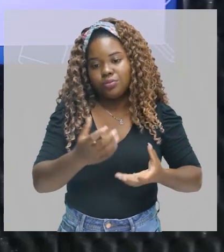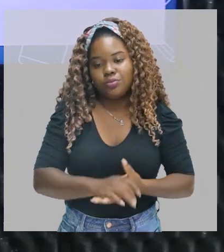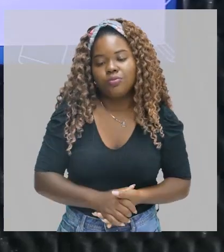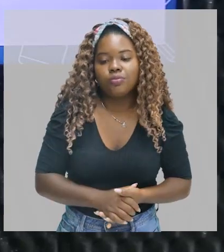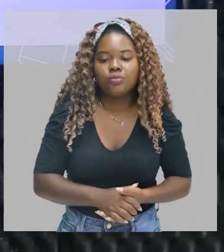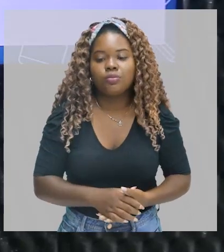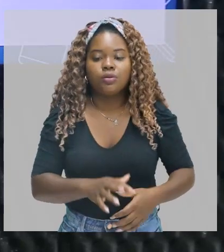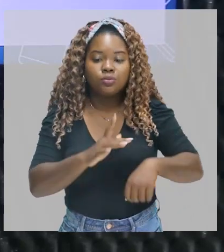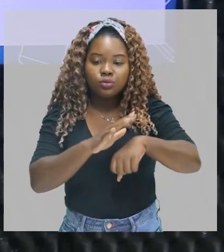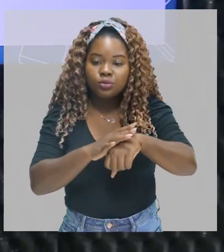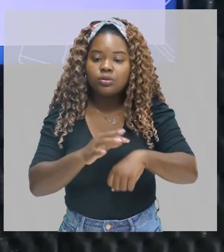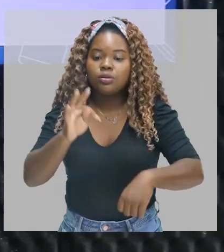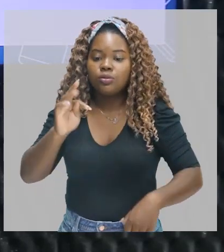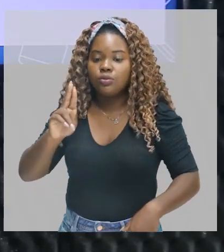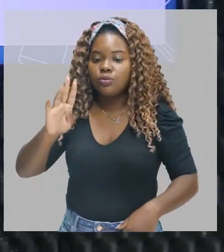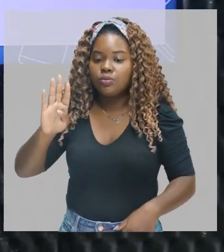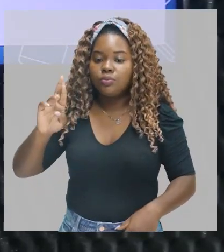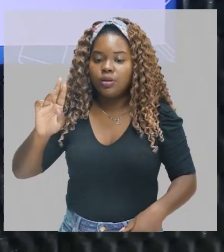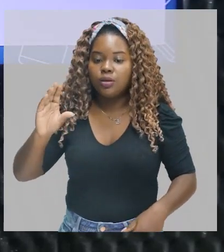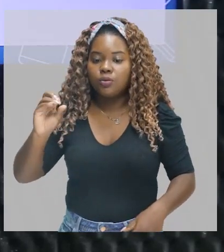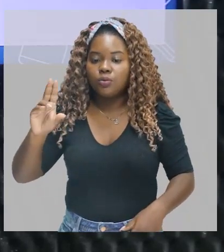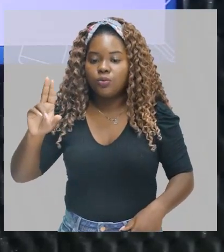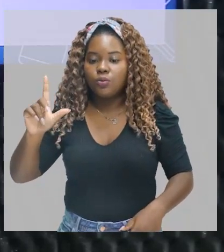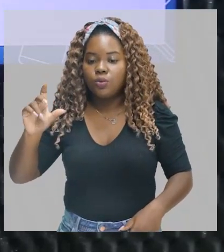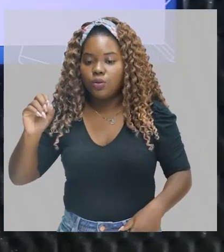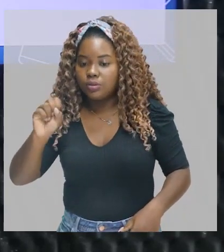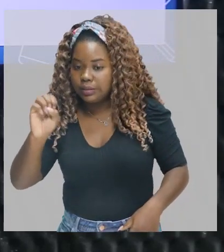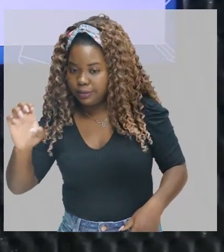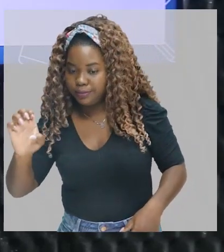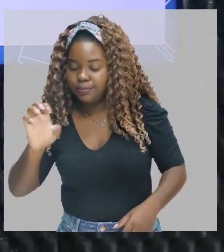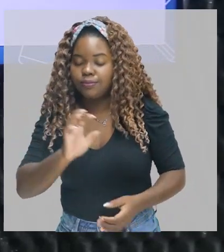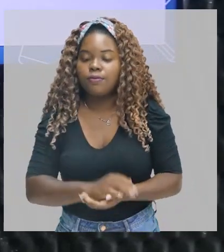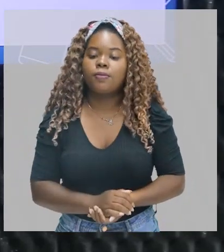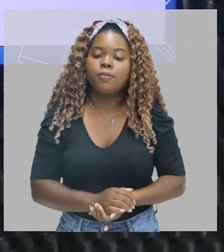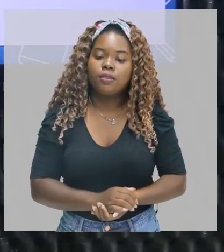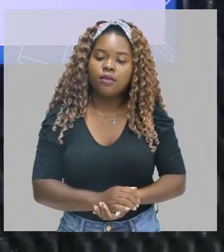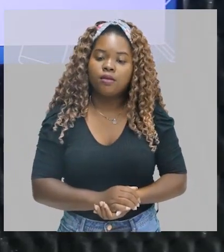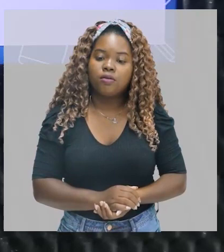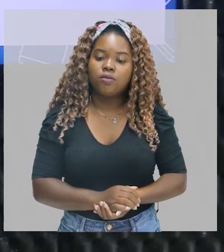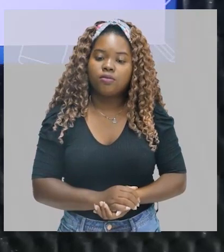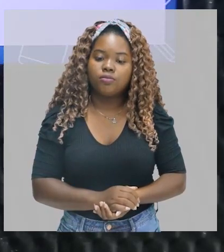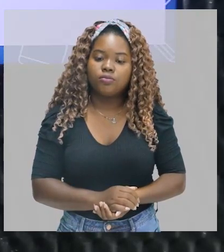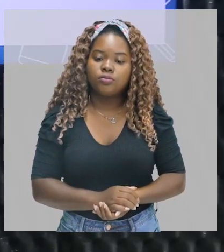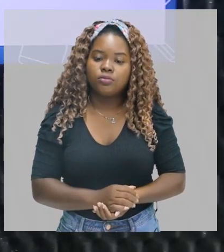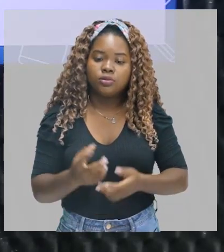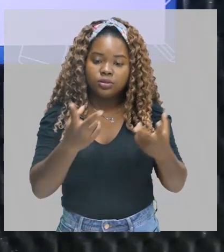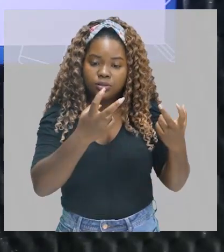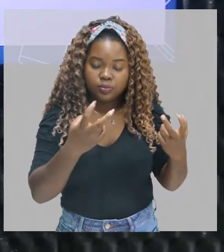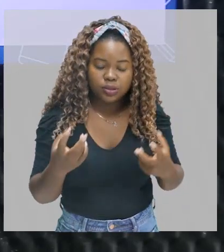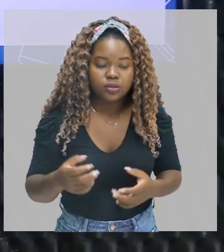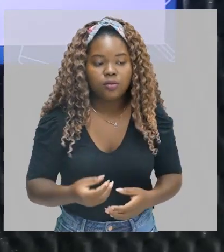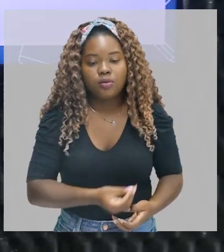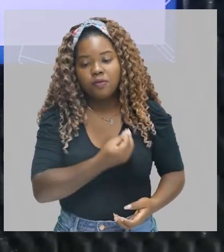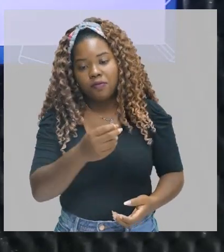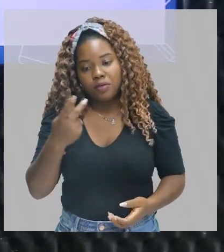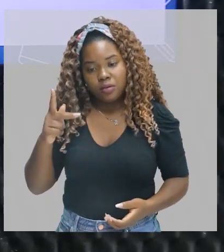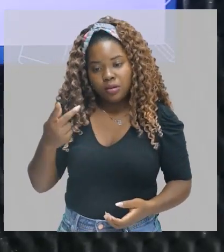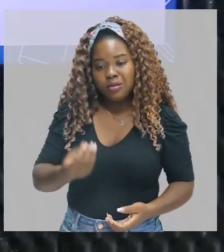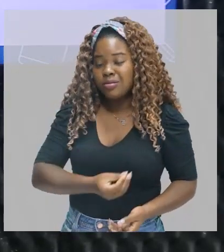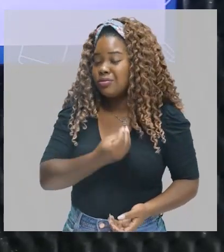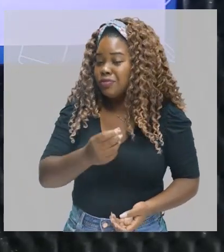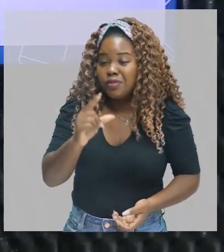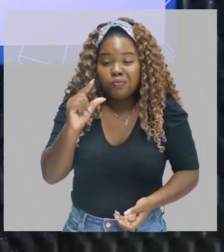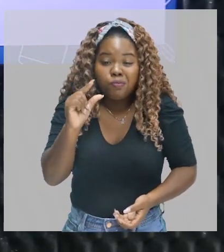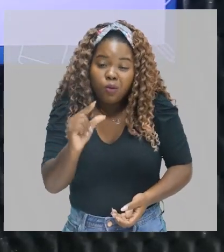Tuberculose foi o que mais matou esse povo. Você vai ver aí a vida deles, eles viveram muito